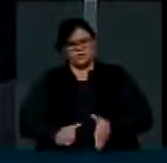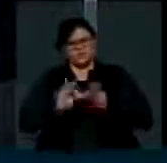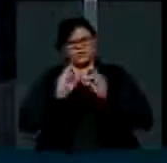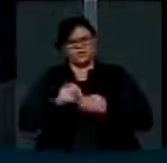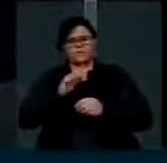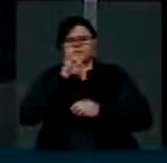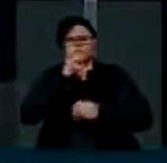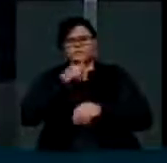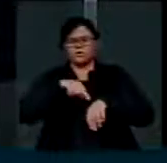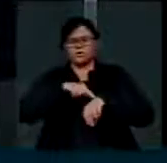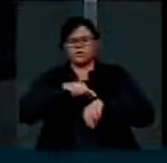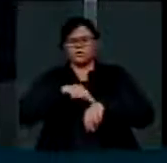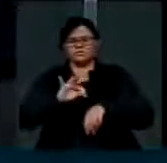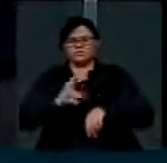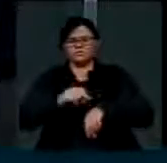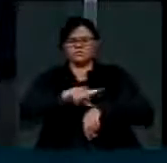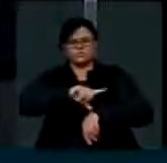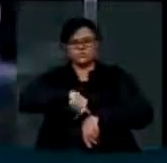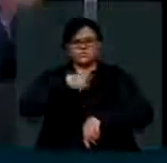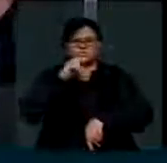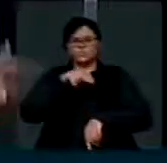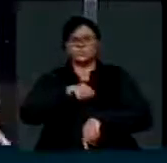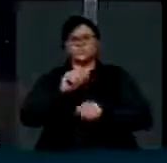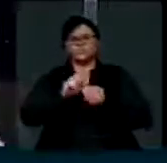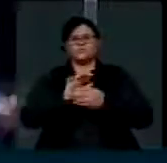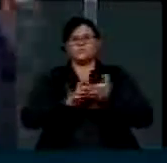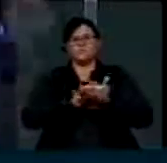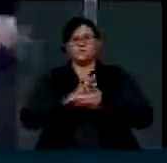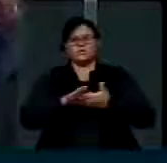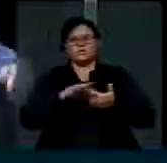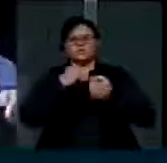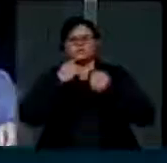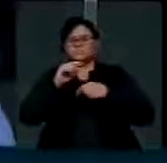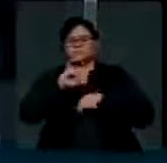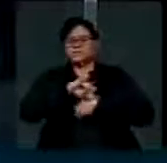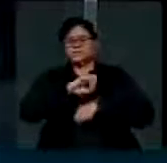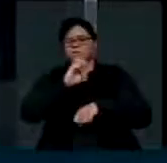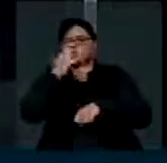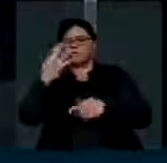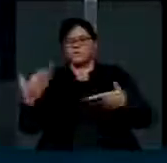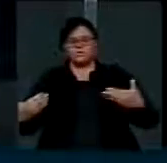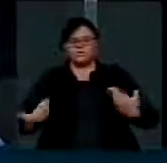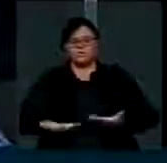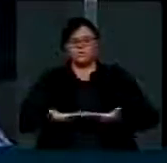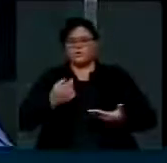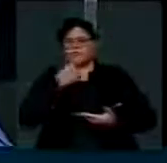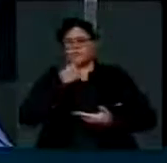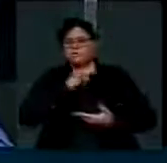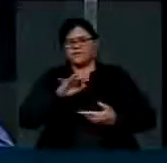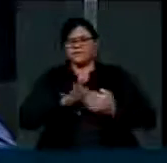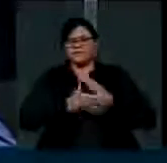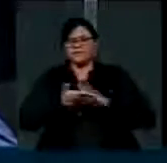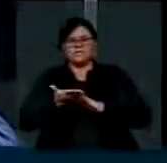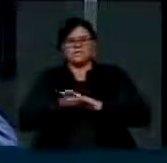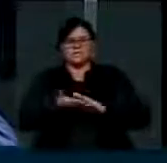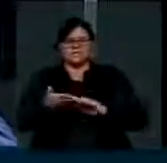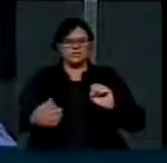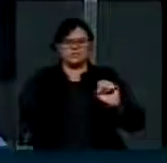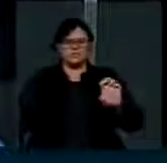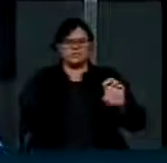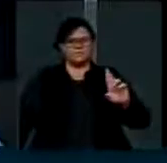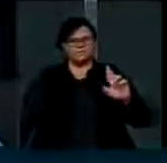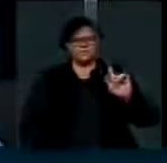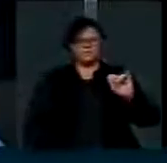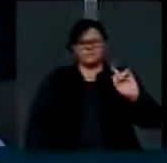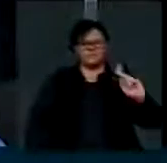atraso, naqueles que nunca fizeram nada, nem pela nossa capital, e muito menos estão fazendo pelo governo do Estado de Sergipe, porque, como já